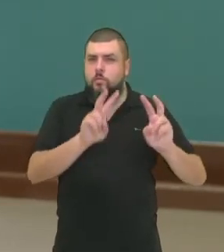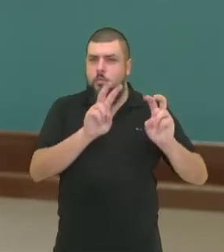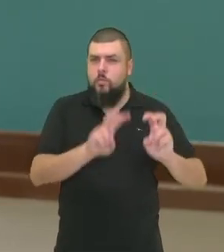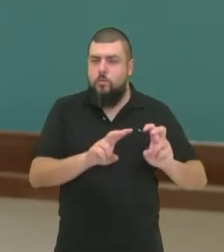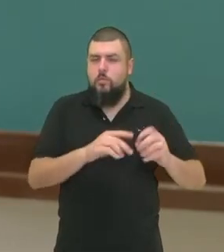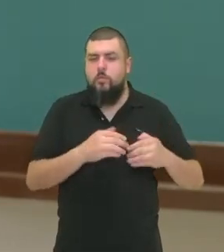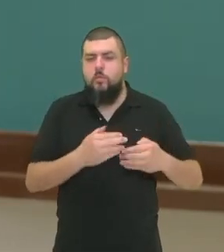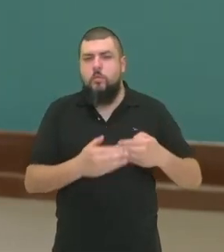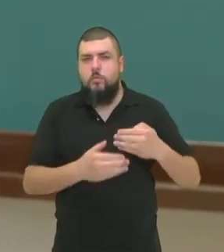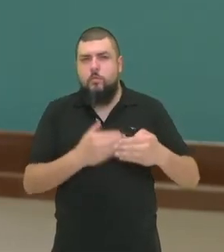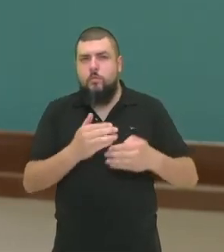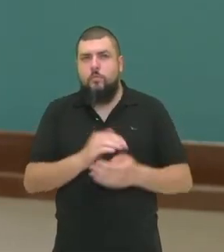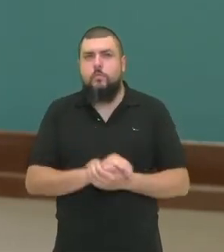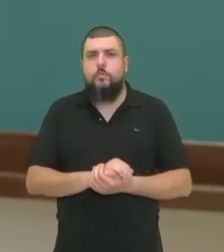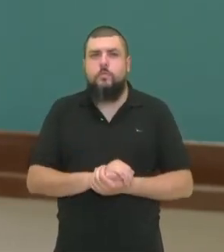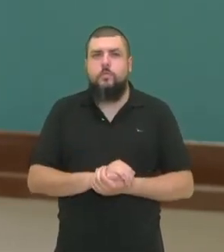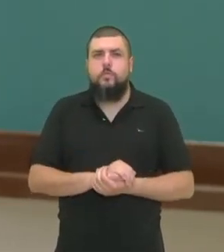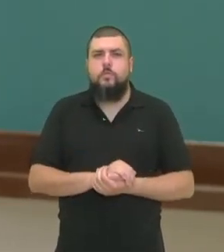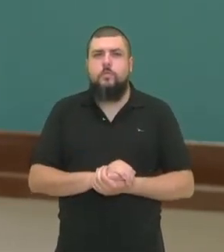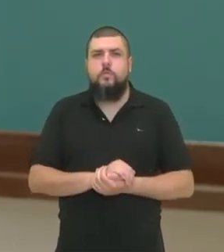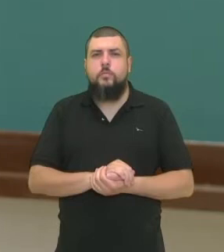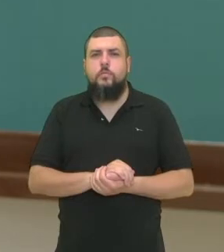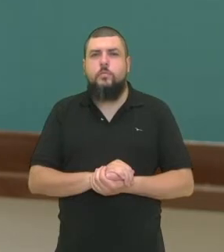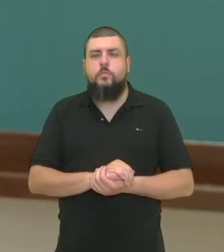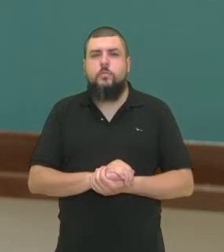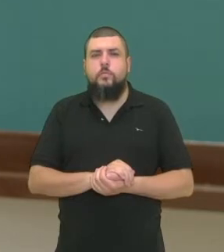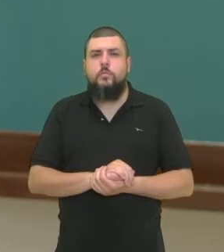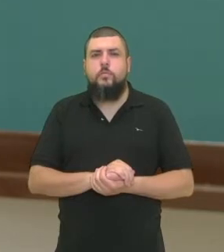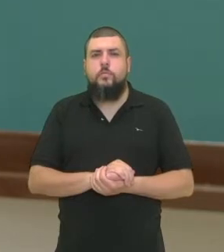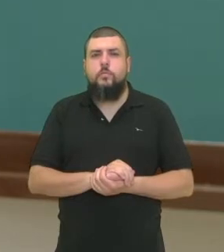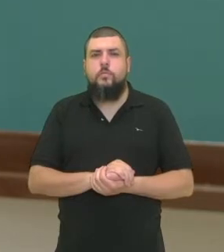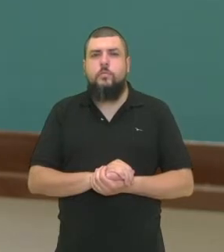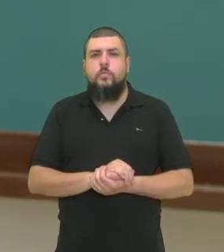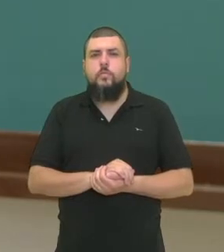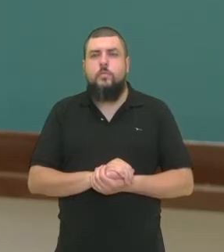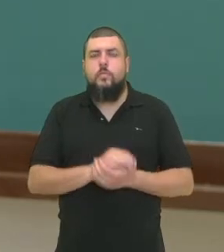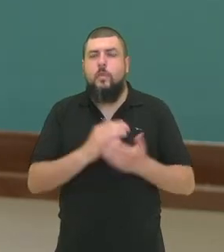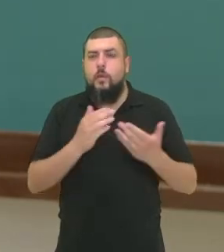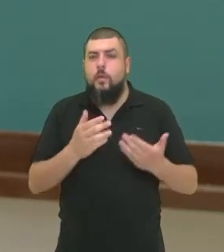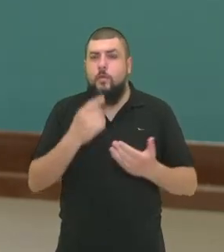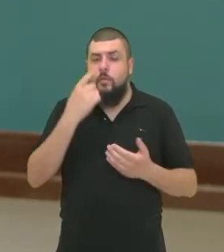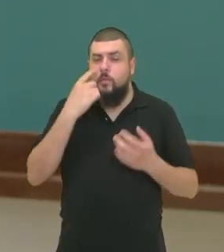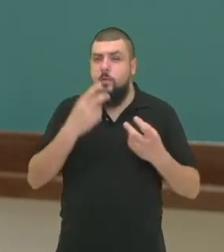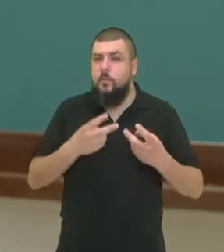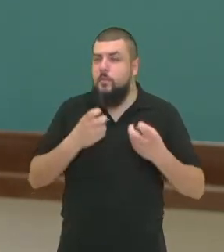leitura. Então temos aqui a exposição já. Está vendo?